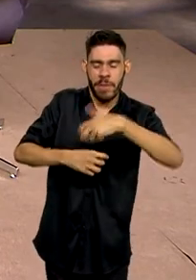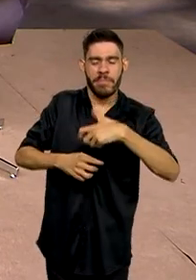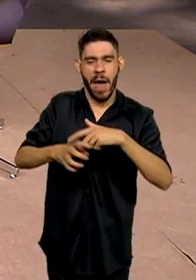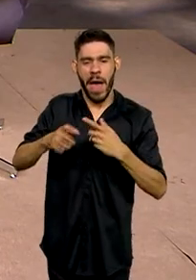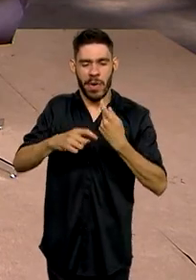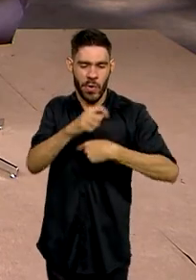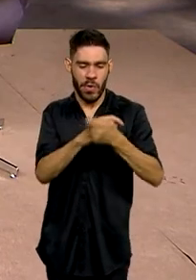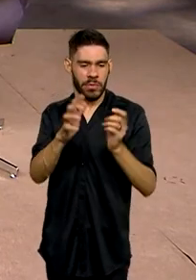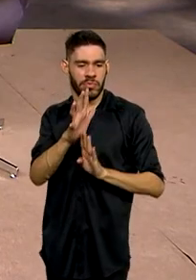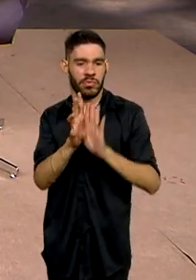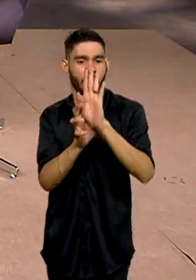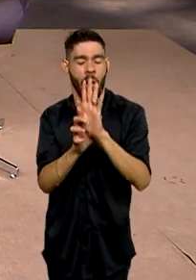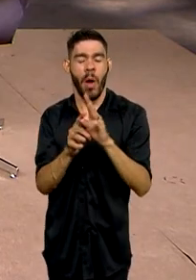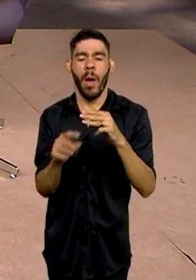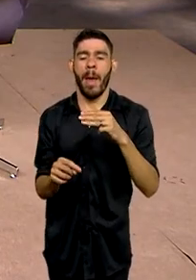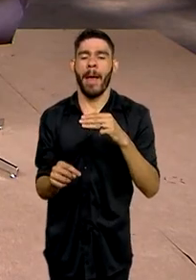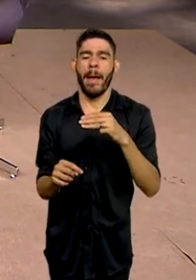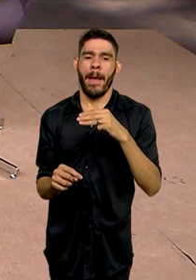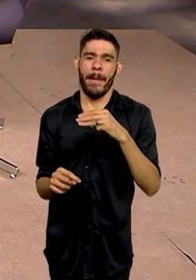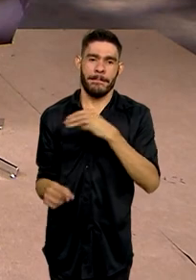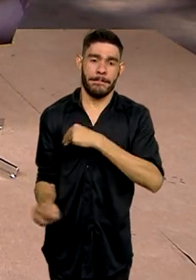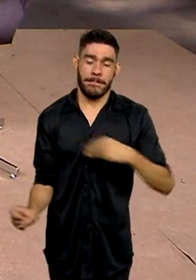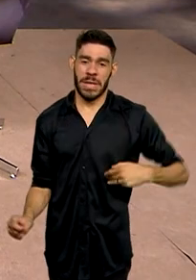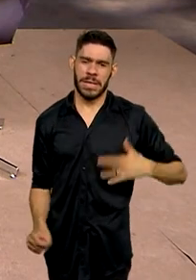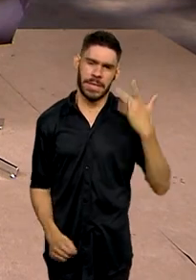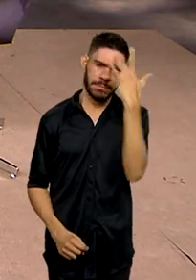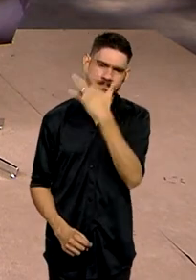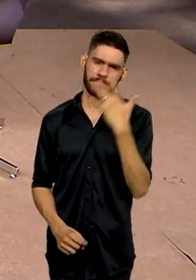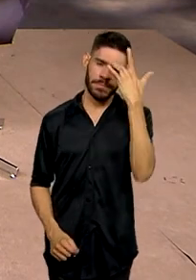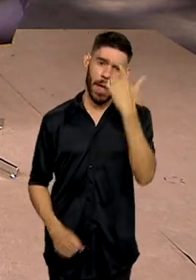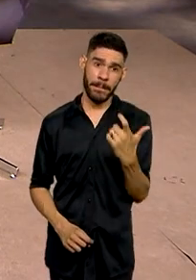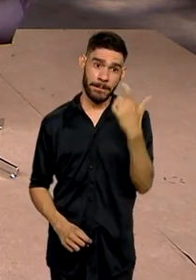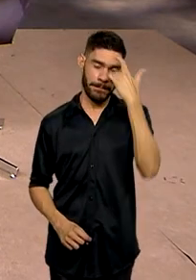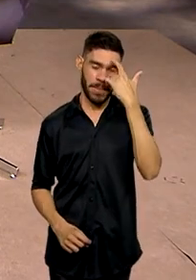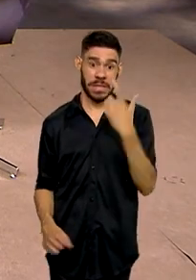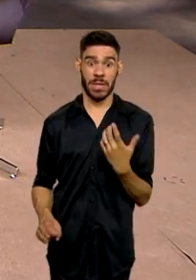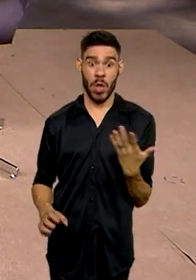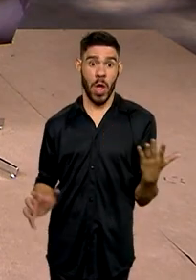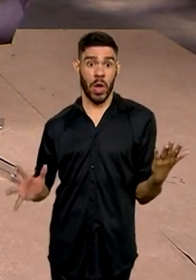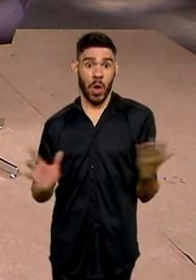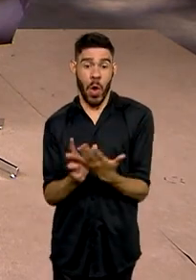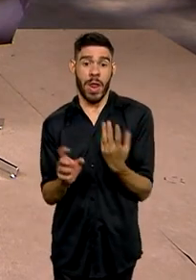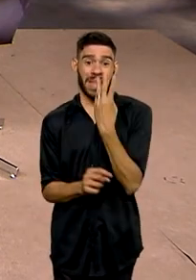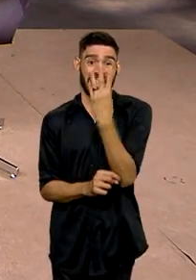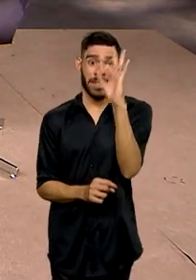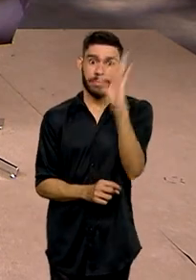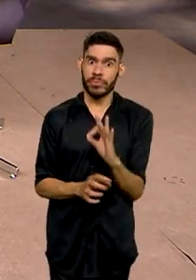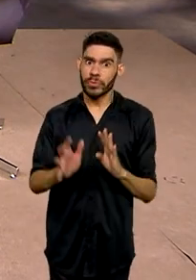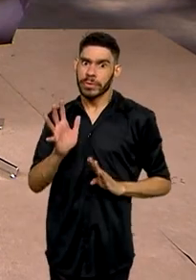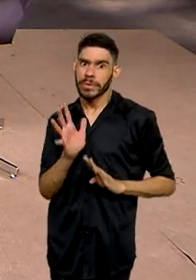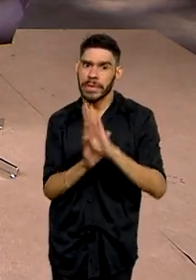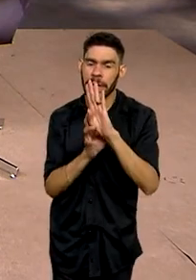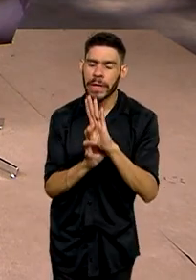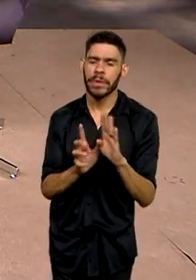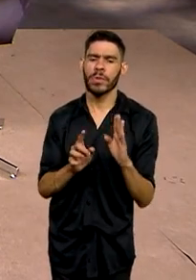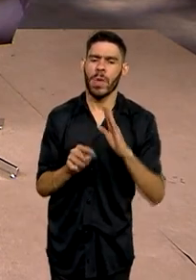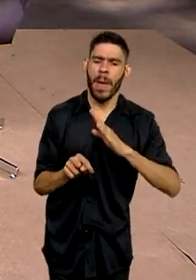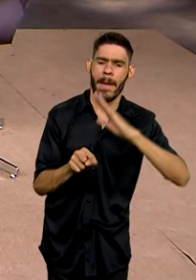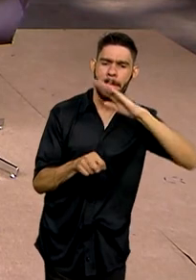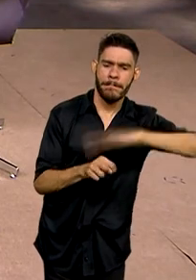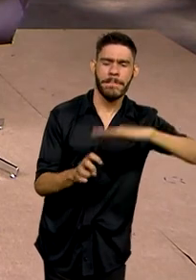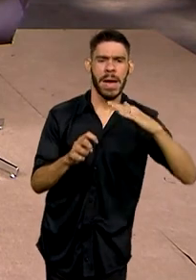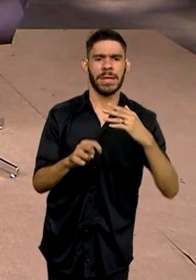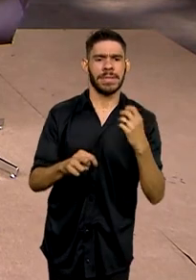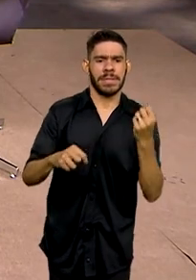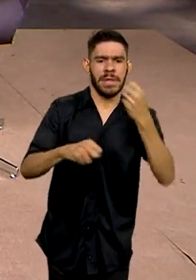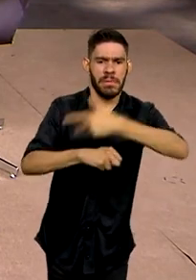o ministro Haddad já colocando, olha, a previsão agora é de 3% de crescimento. Mais emprego, onde tiver